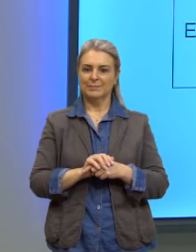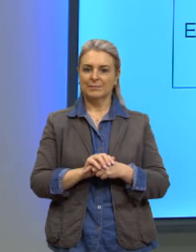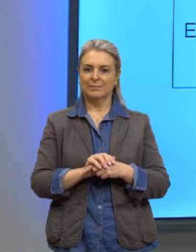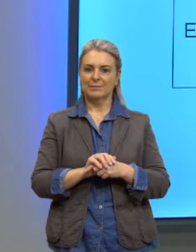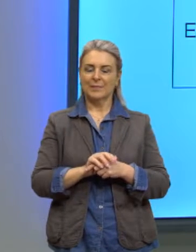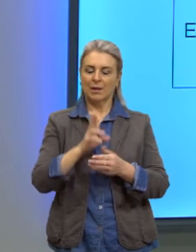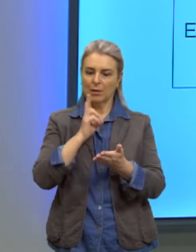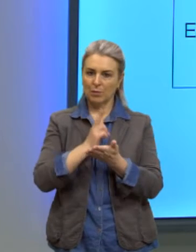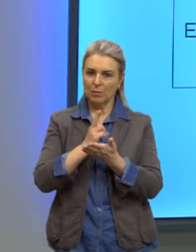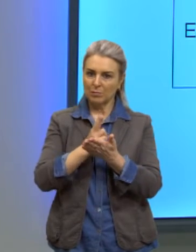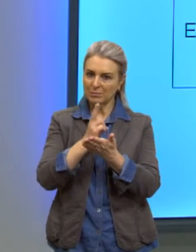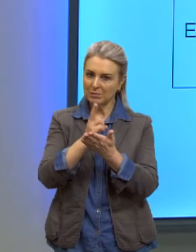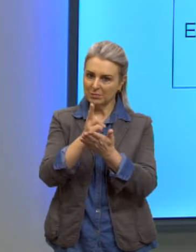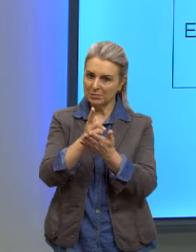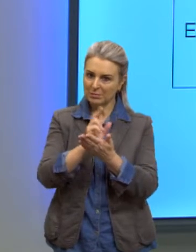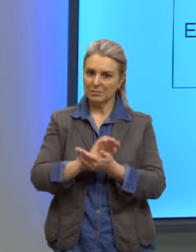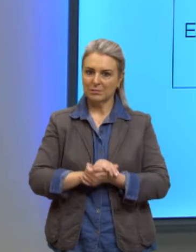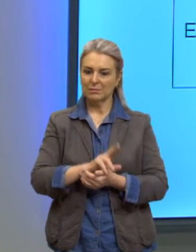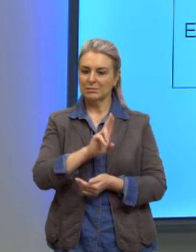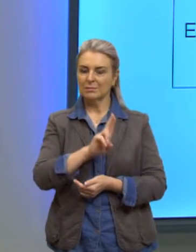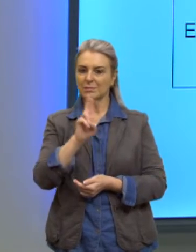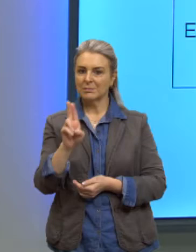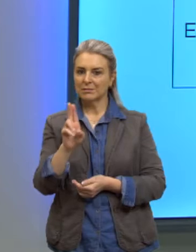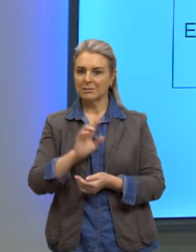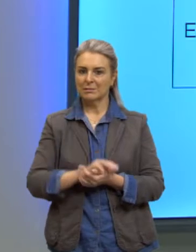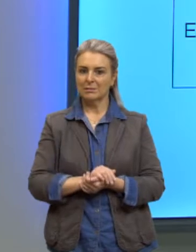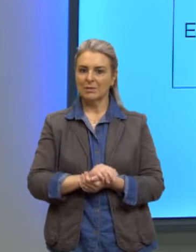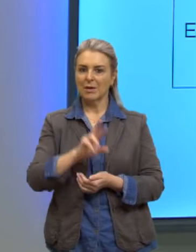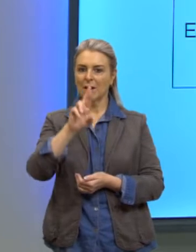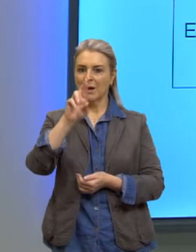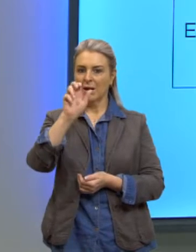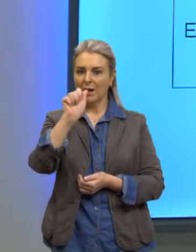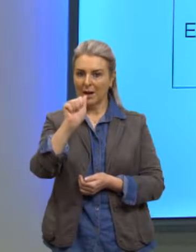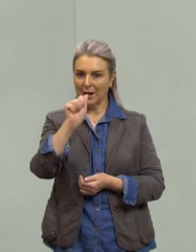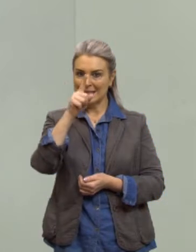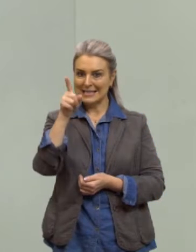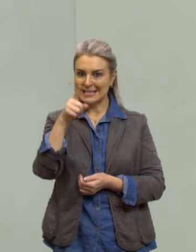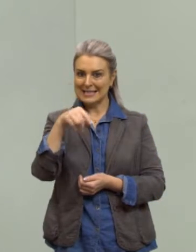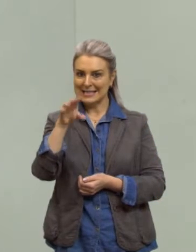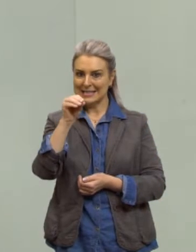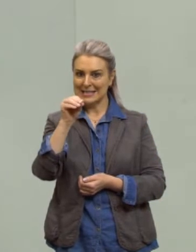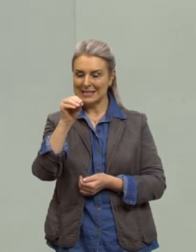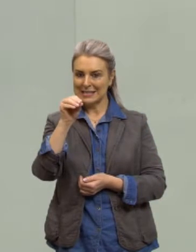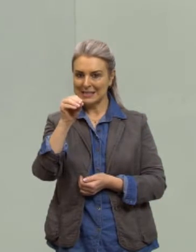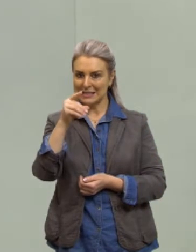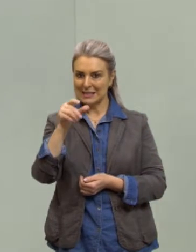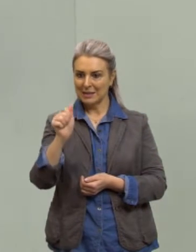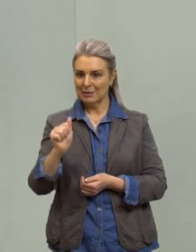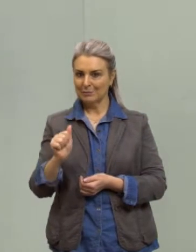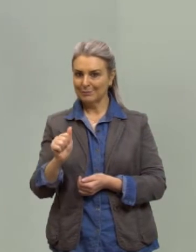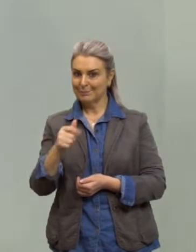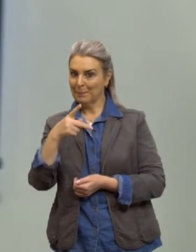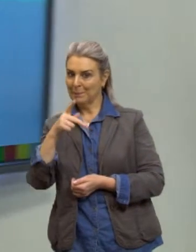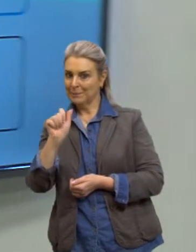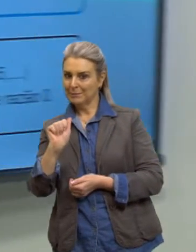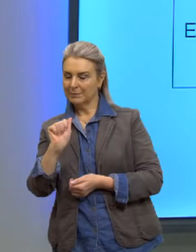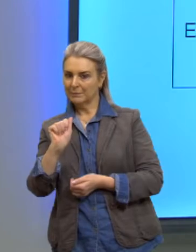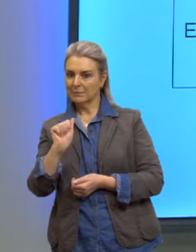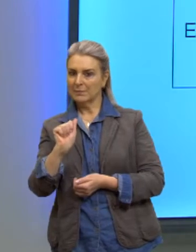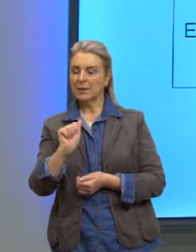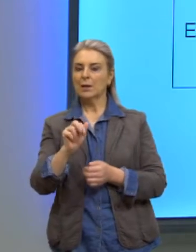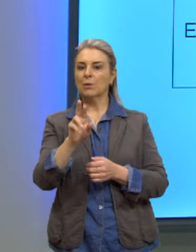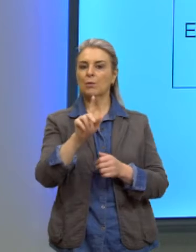constante, a gente dá o nome a ela de razão da PA, e a indicamos por R.